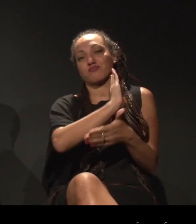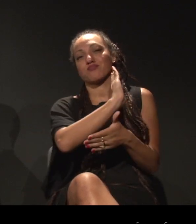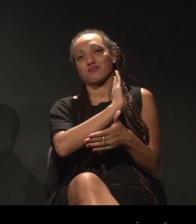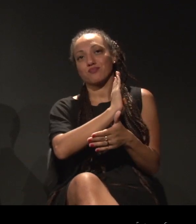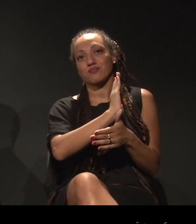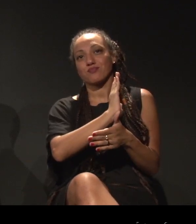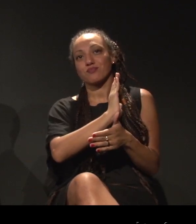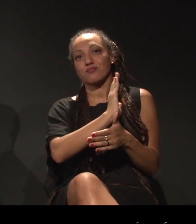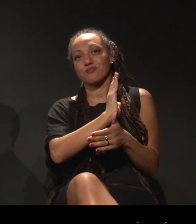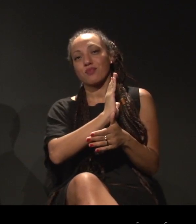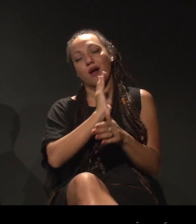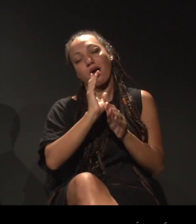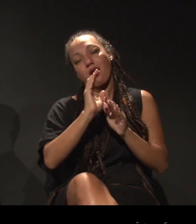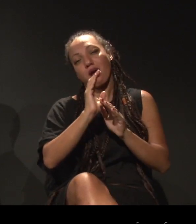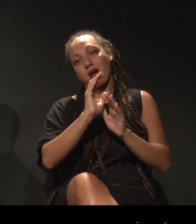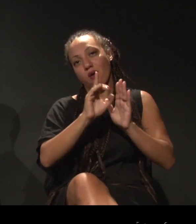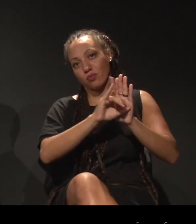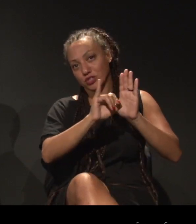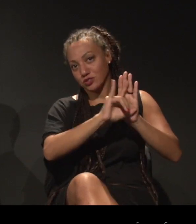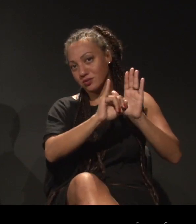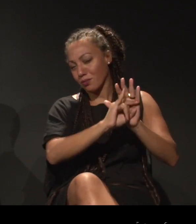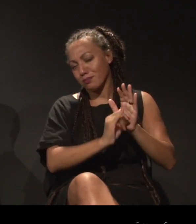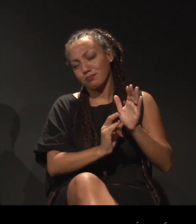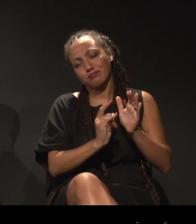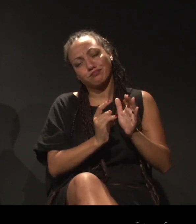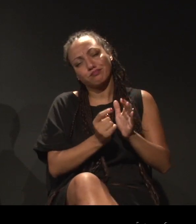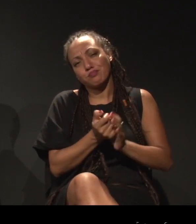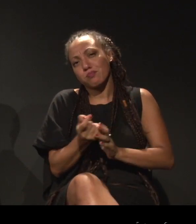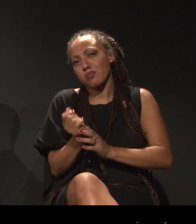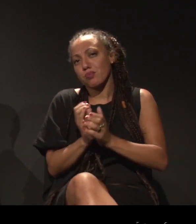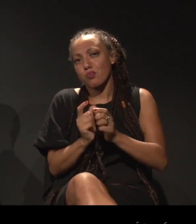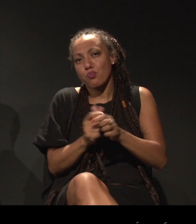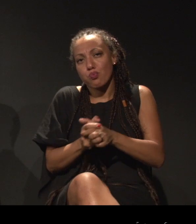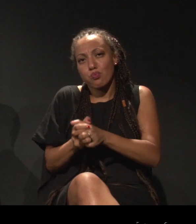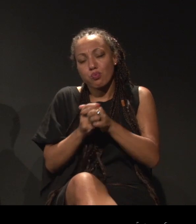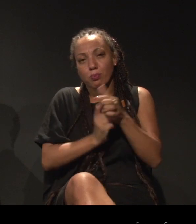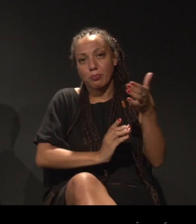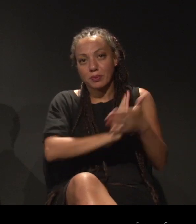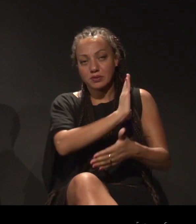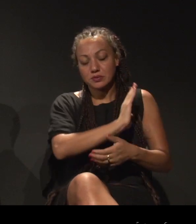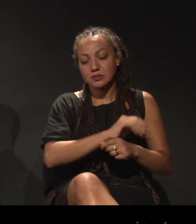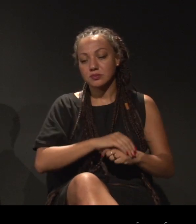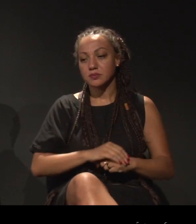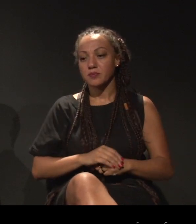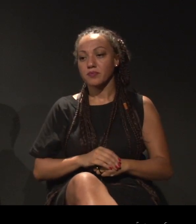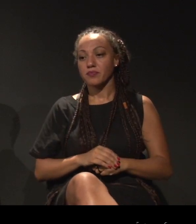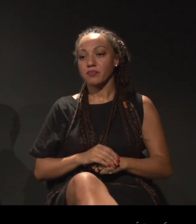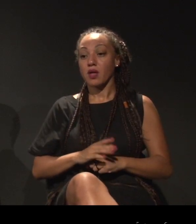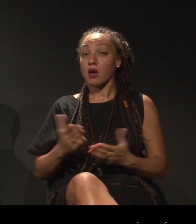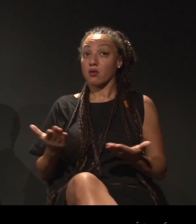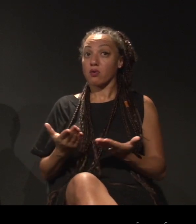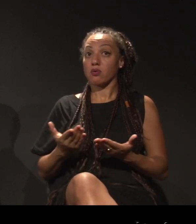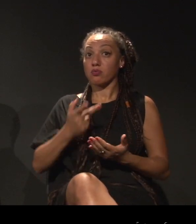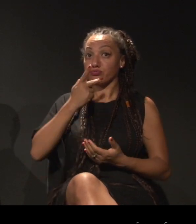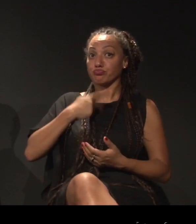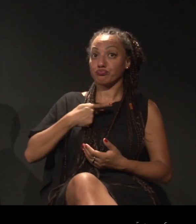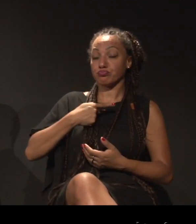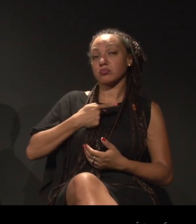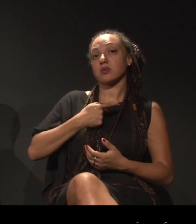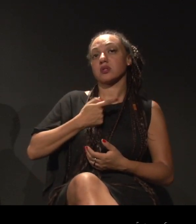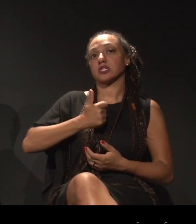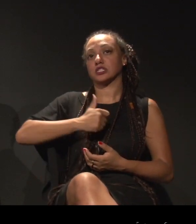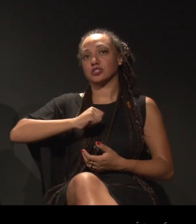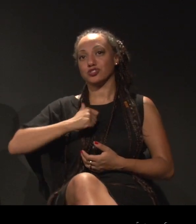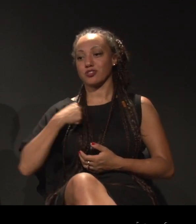políticas públicas, às editais. O que eu sinto falta, e aí é fazendo uma autocrítica em relação à